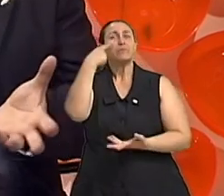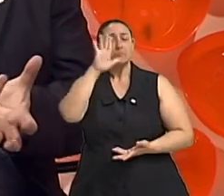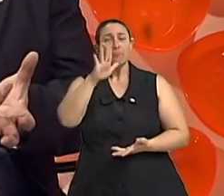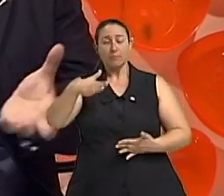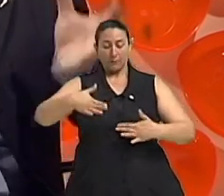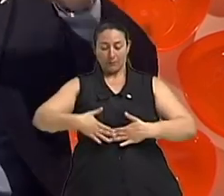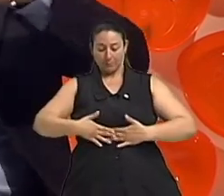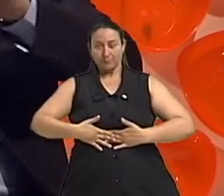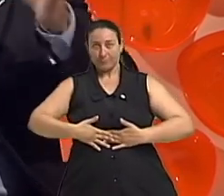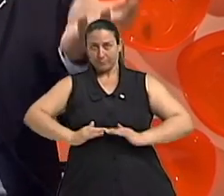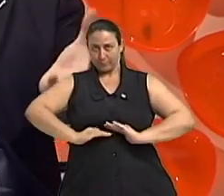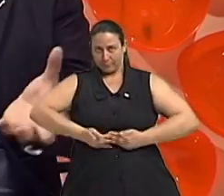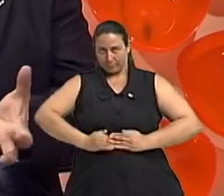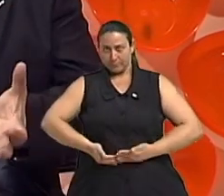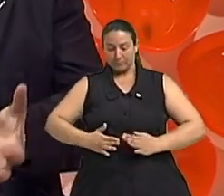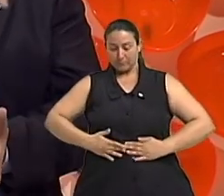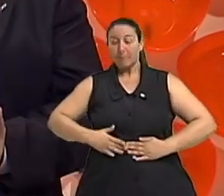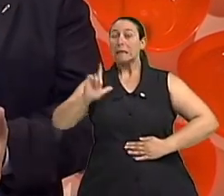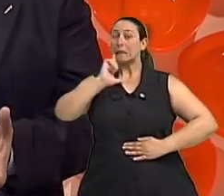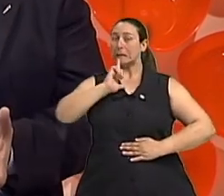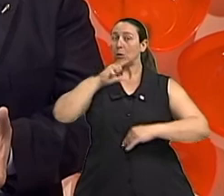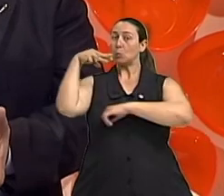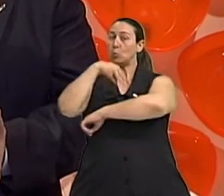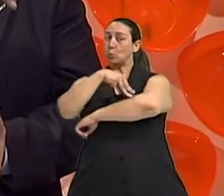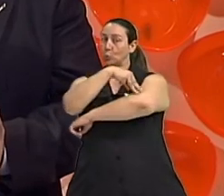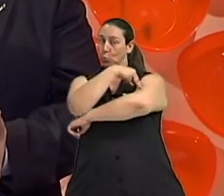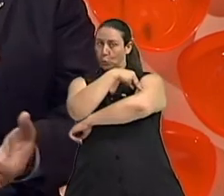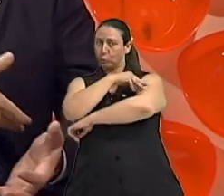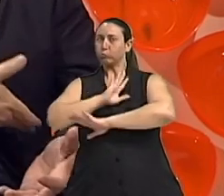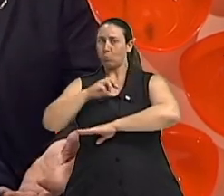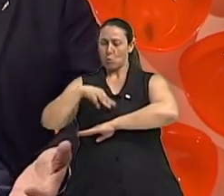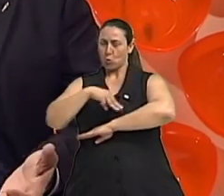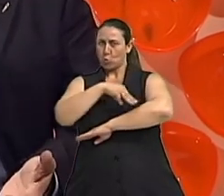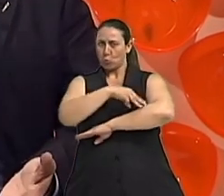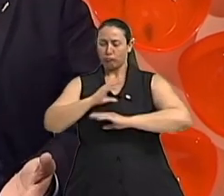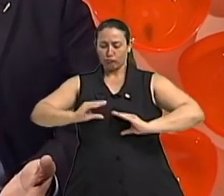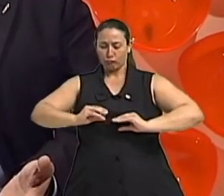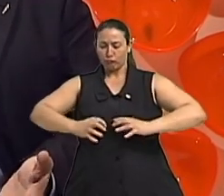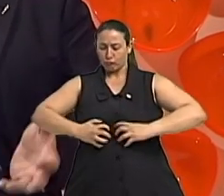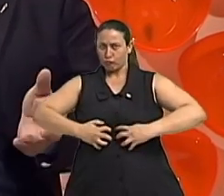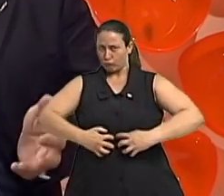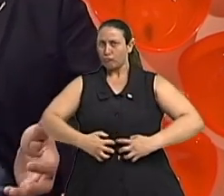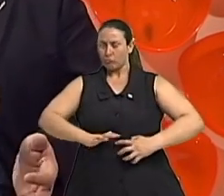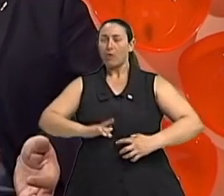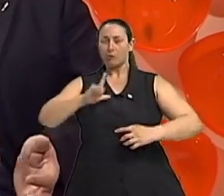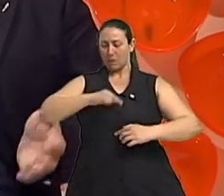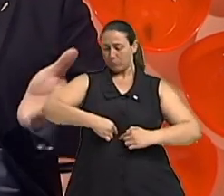envolvido por uma camada muscular em cima pelo diafragma, na frente pela